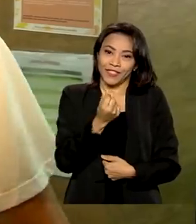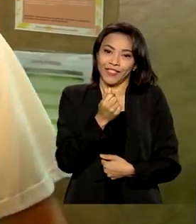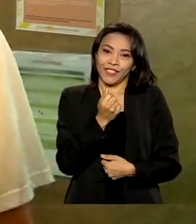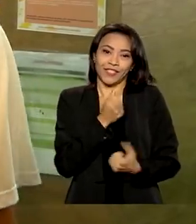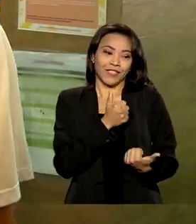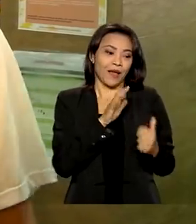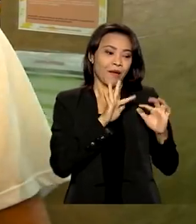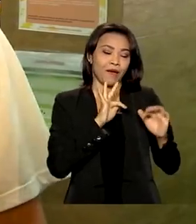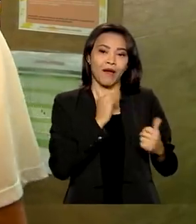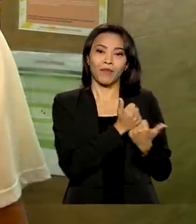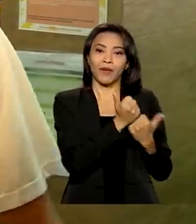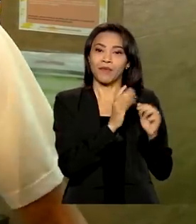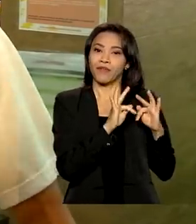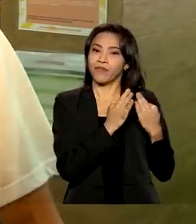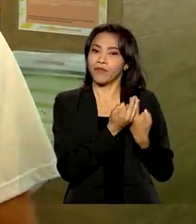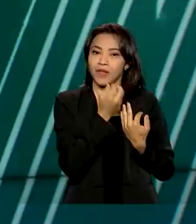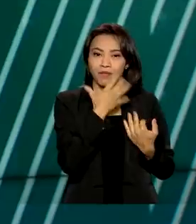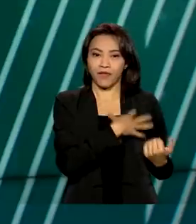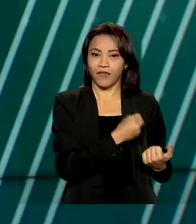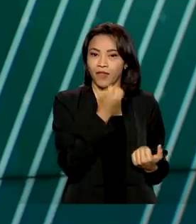da minha filha e é muito bom.